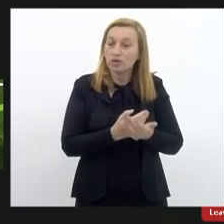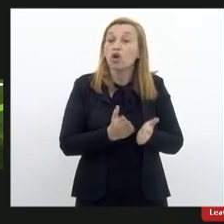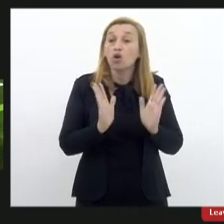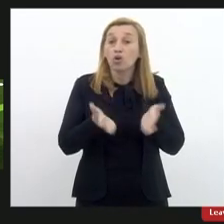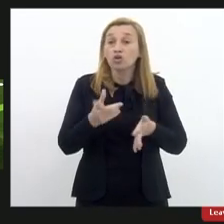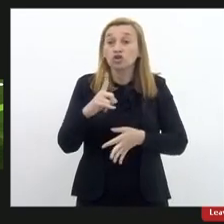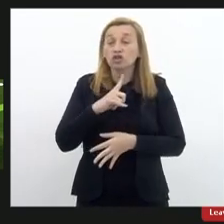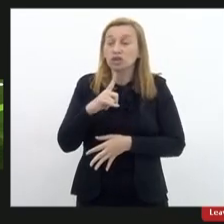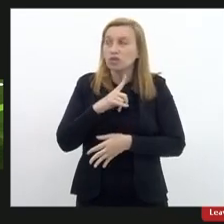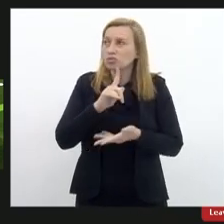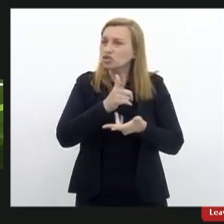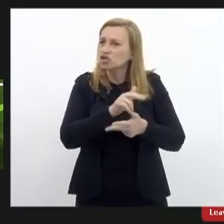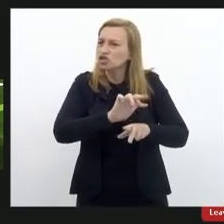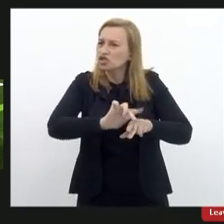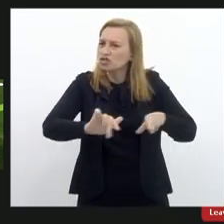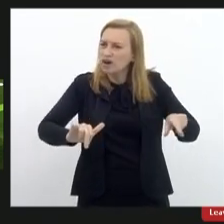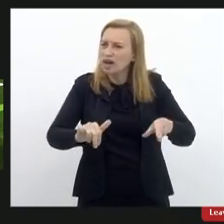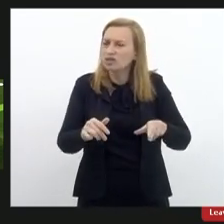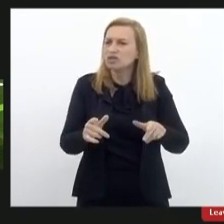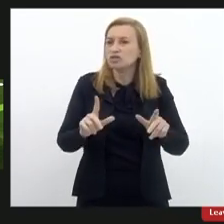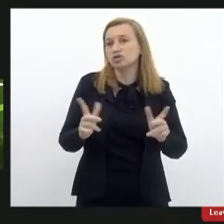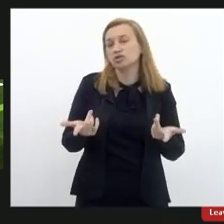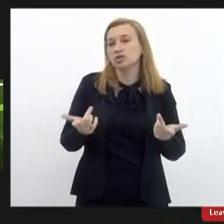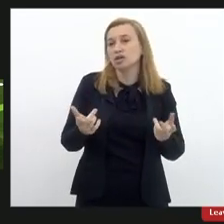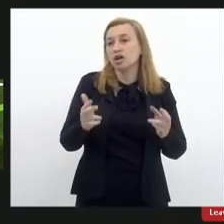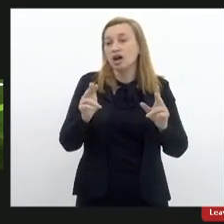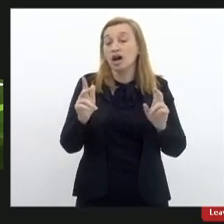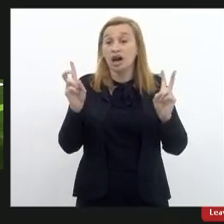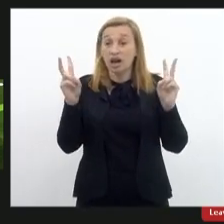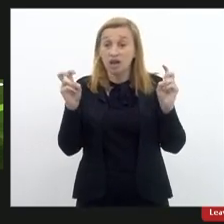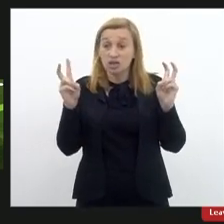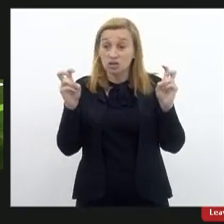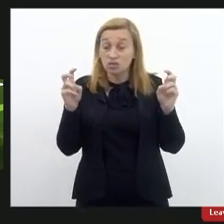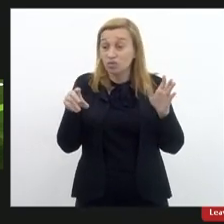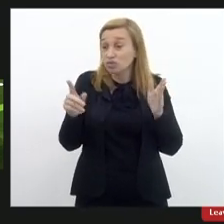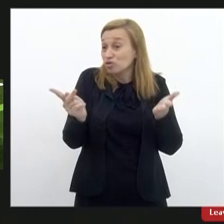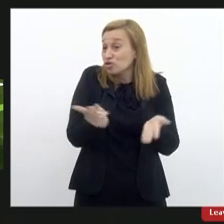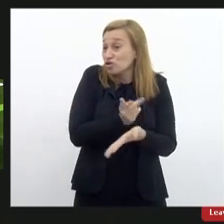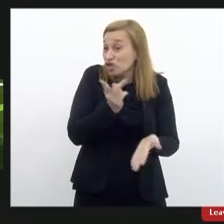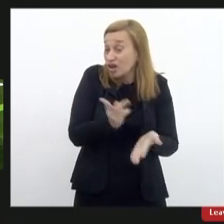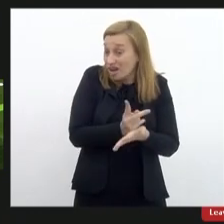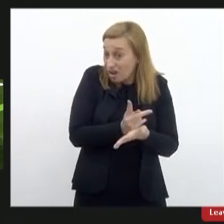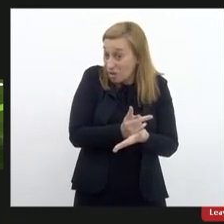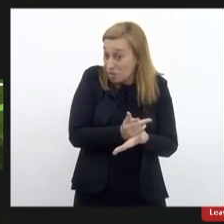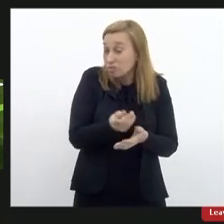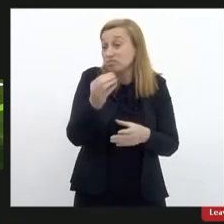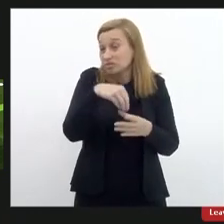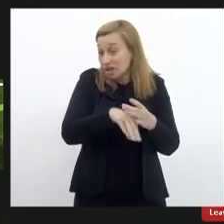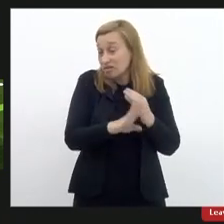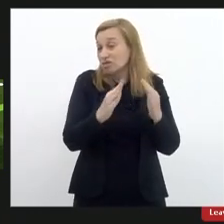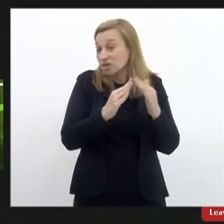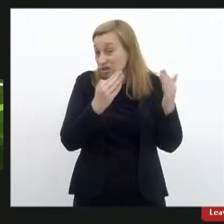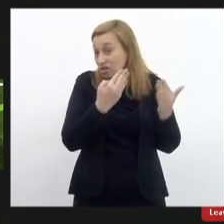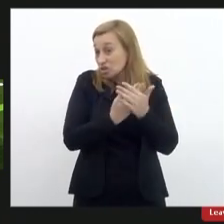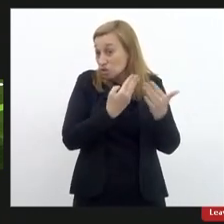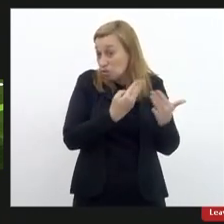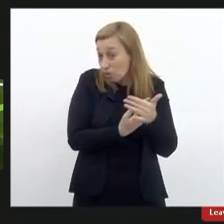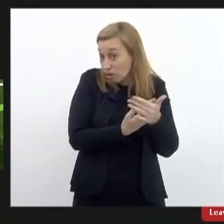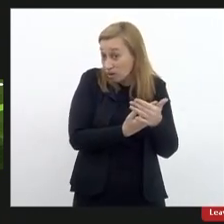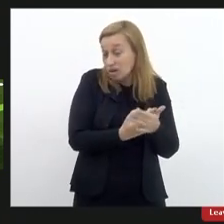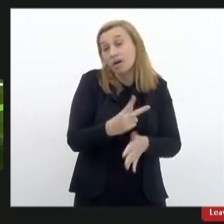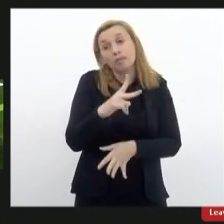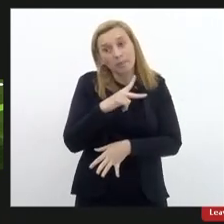temos diversos tipos de situações de ilegalidade e irregularidade nas escolas